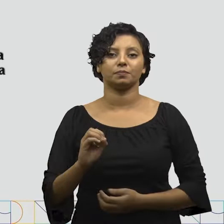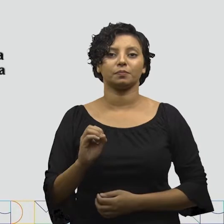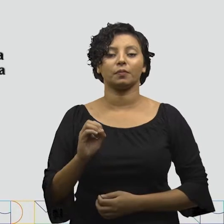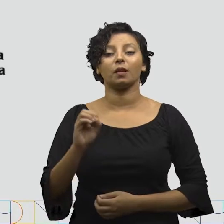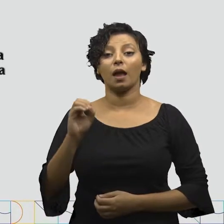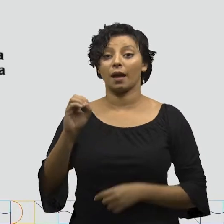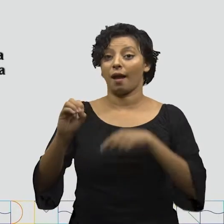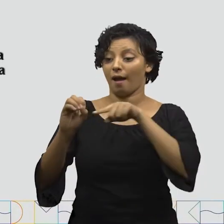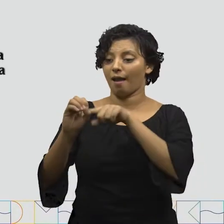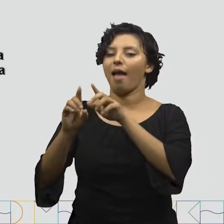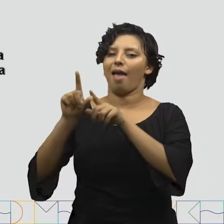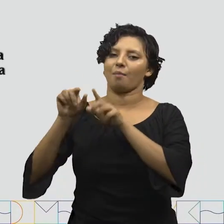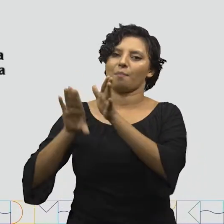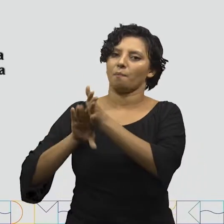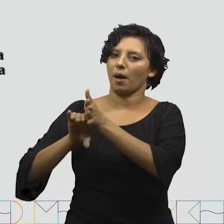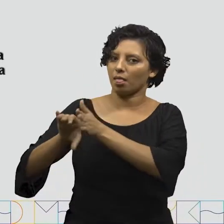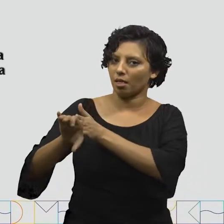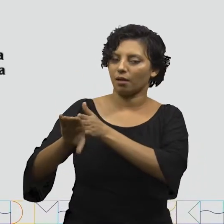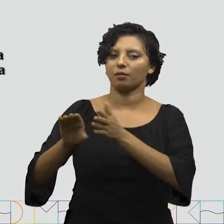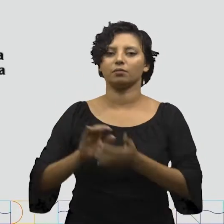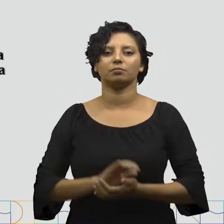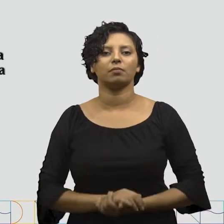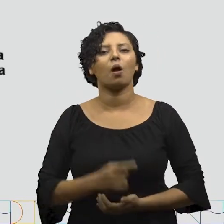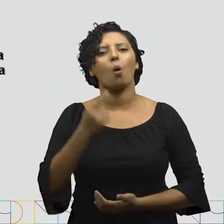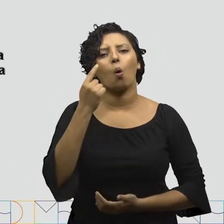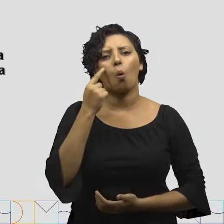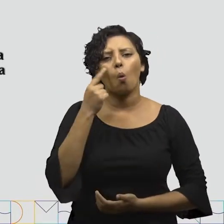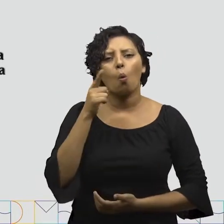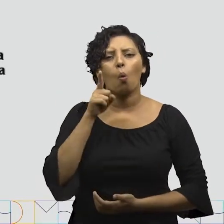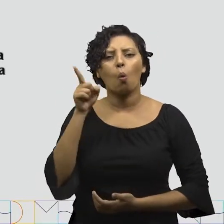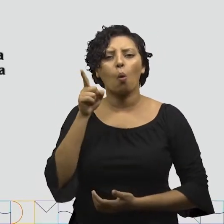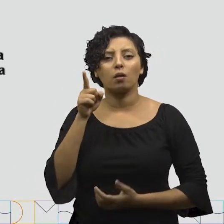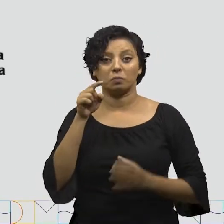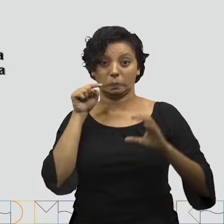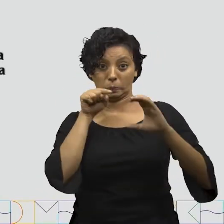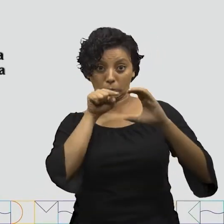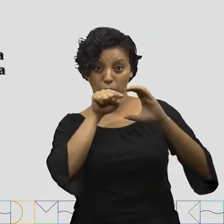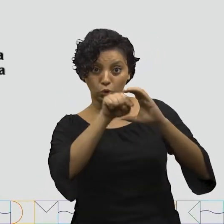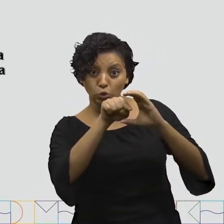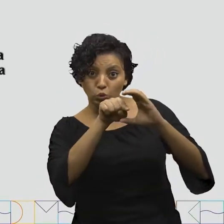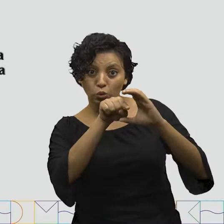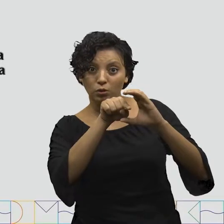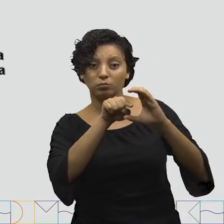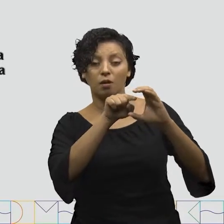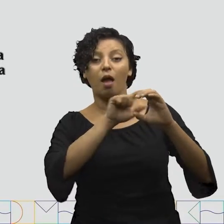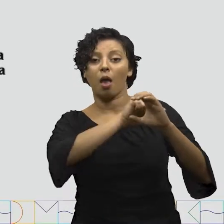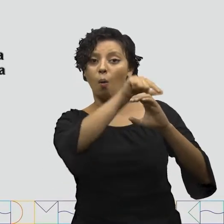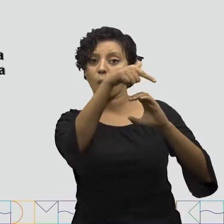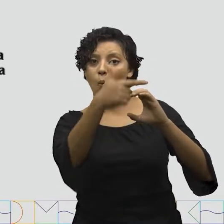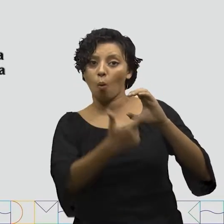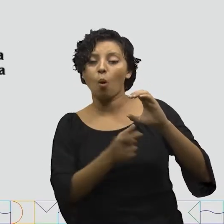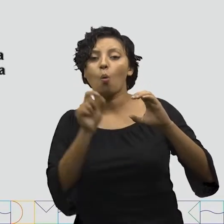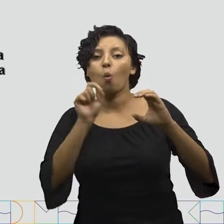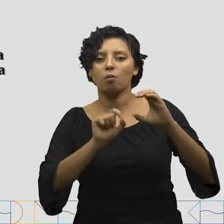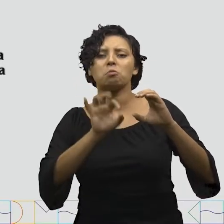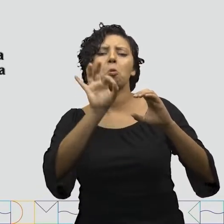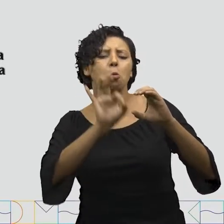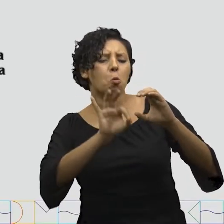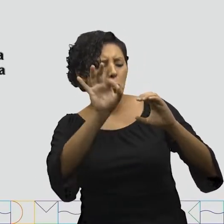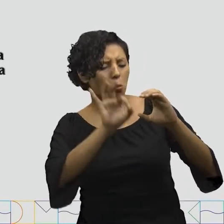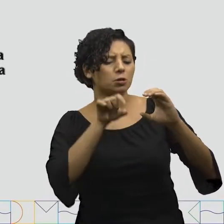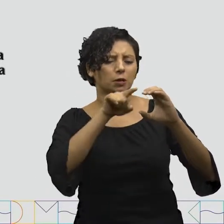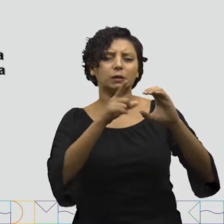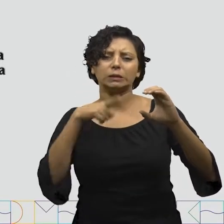que são as células das bactérias. Veja o núcleo na célula eucarionte, bem organizado, com a